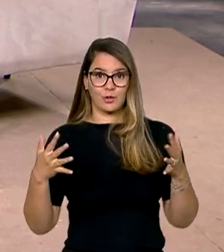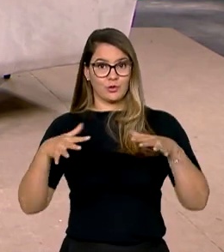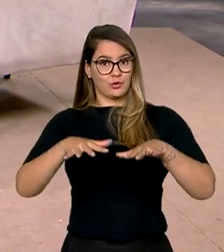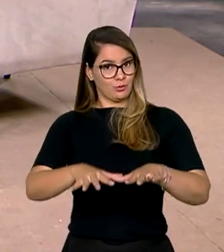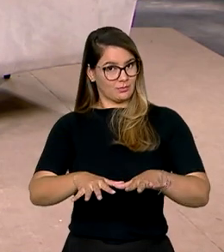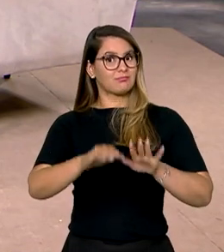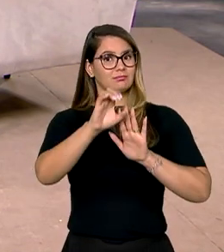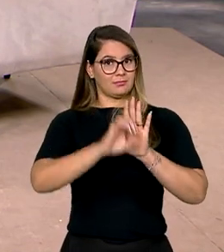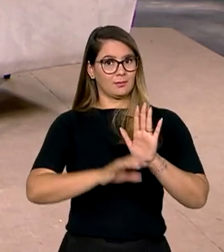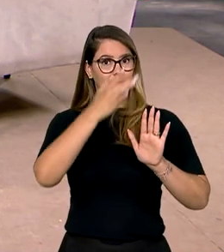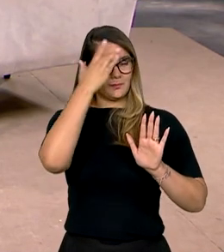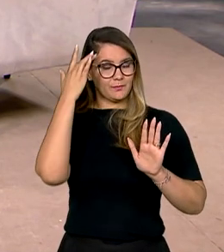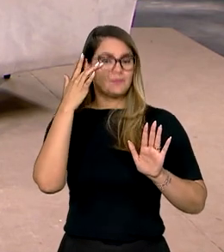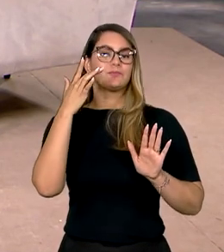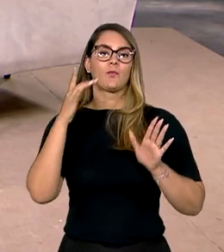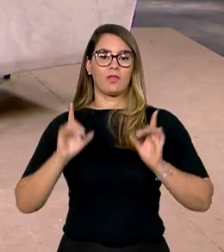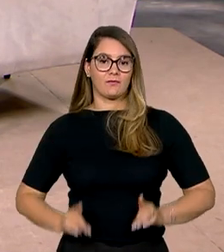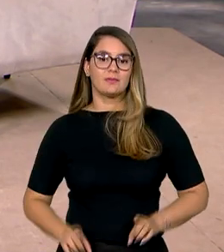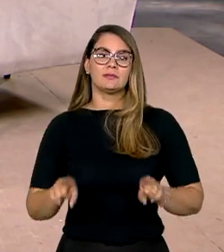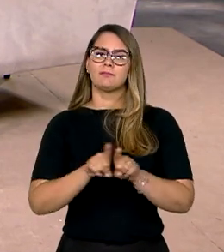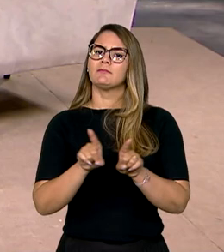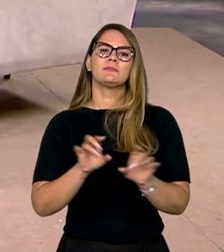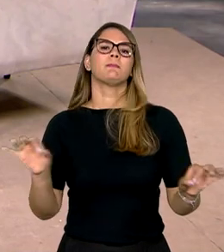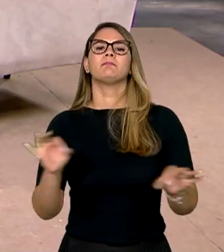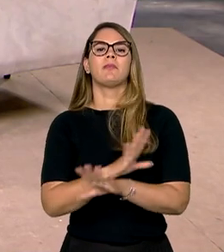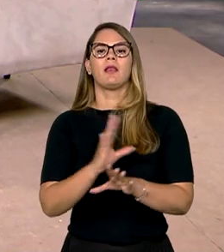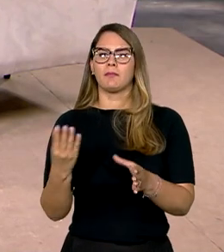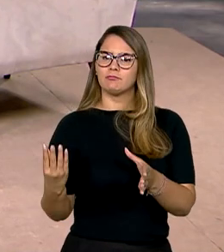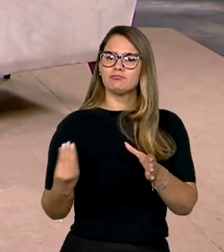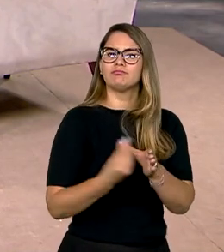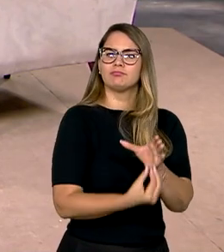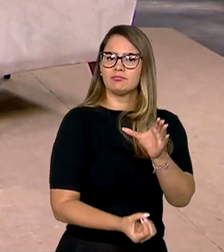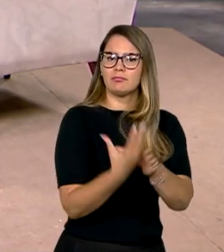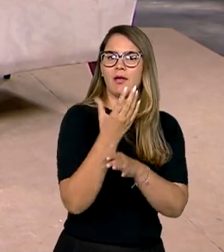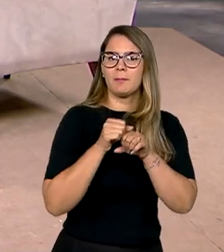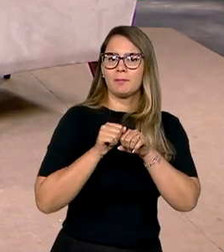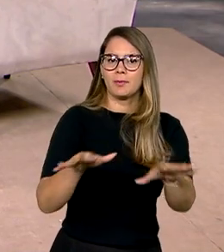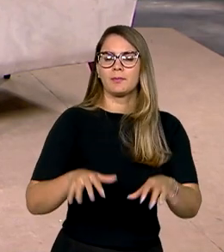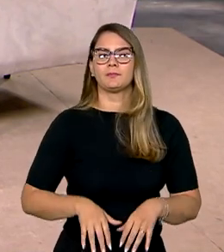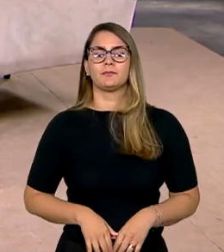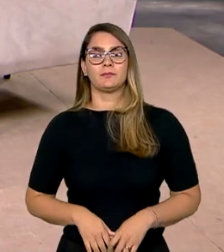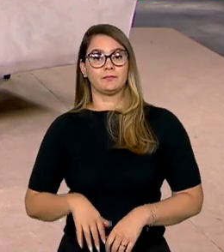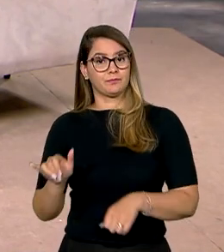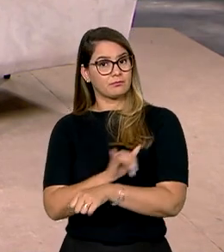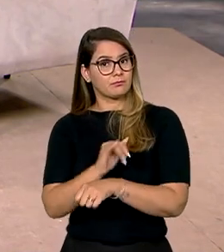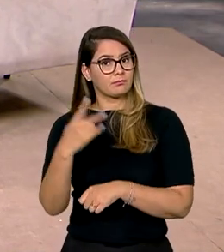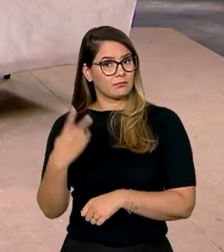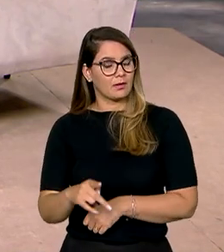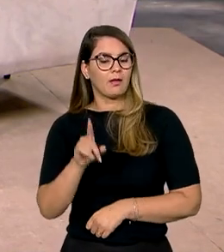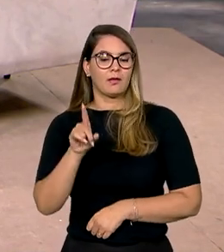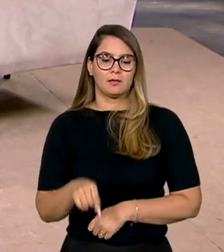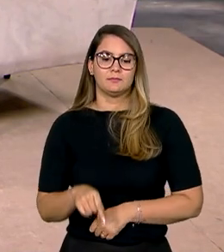Estatuto da Pessoa com Deficiência, ainda para ser plenamente implementado. Por isso, uma das situações desse eixo